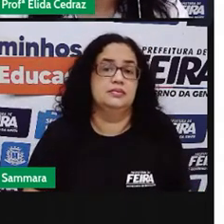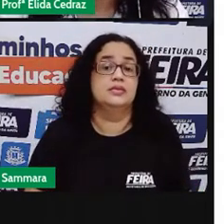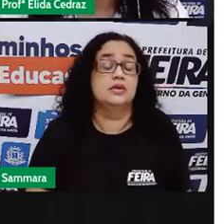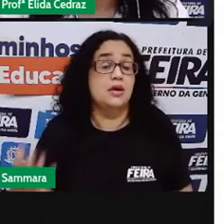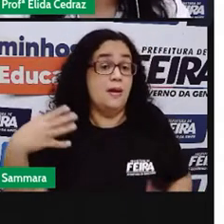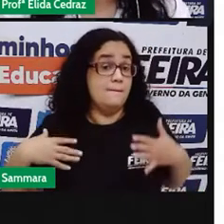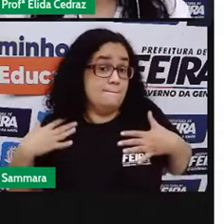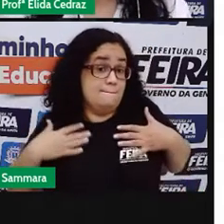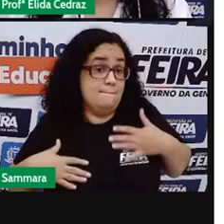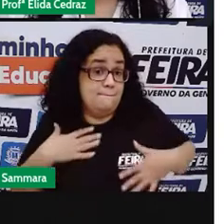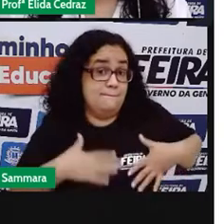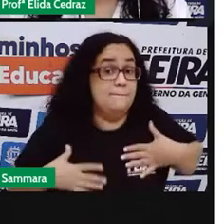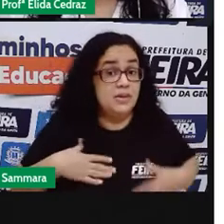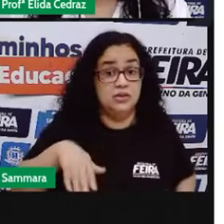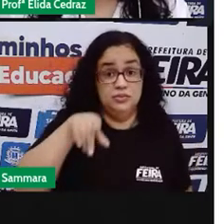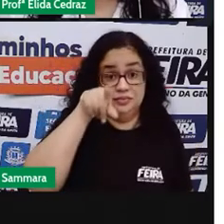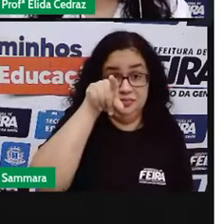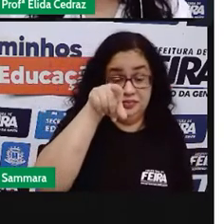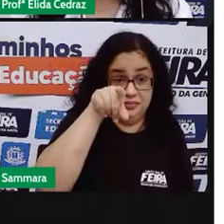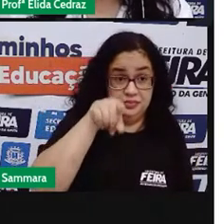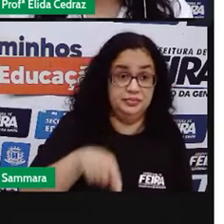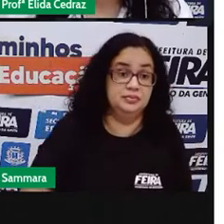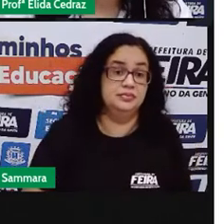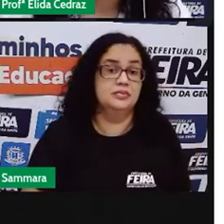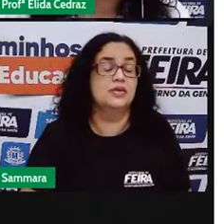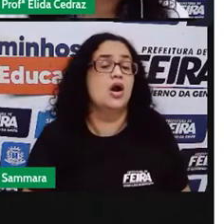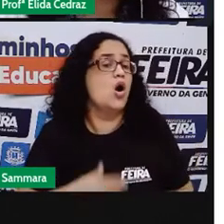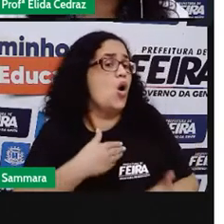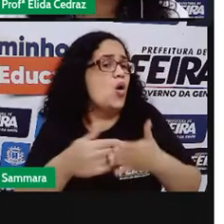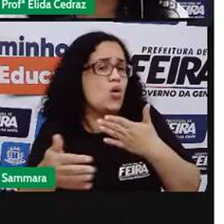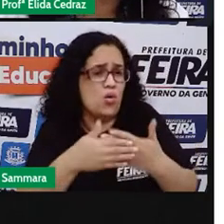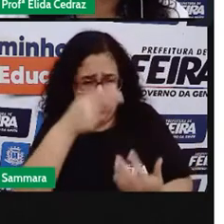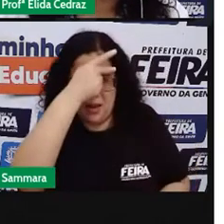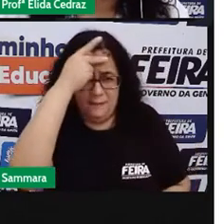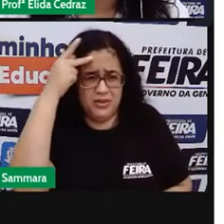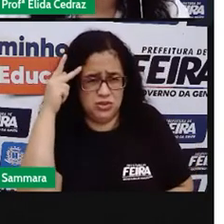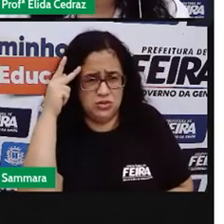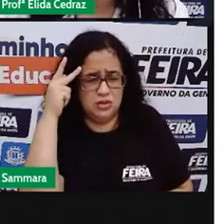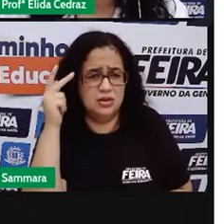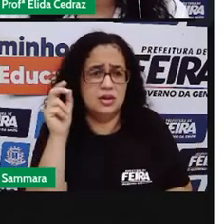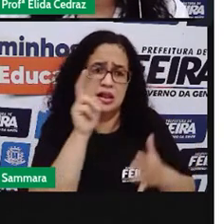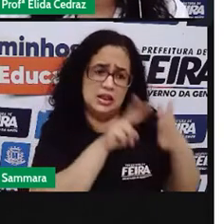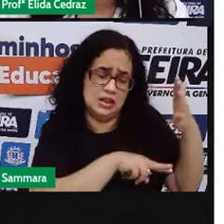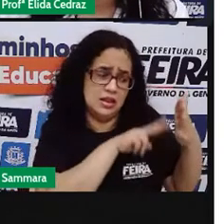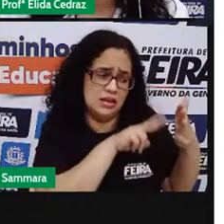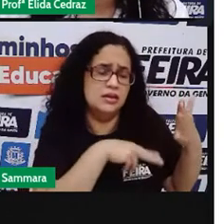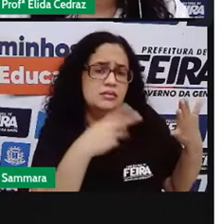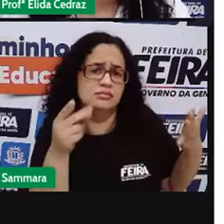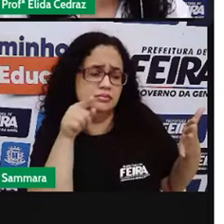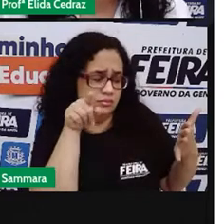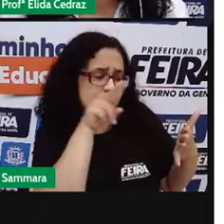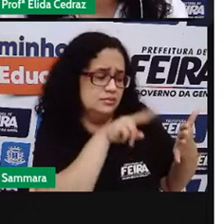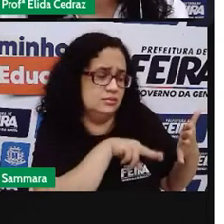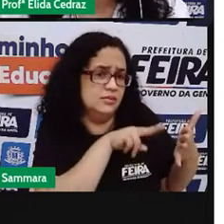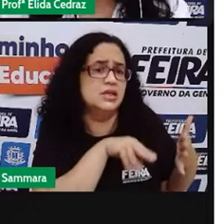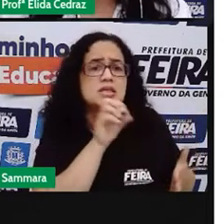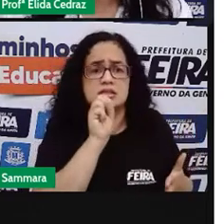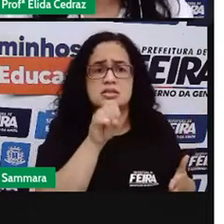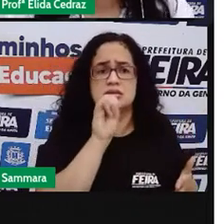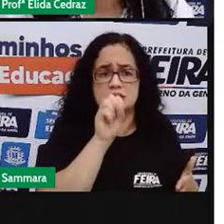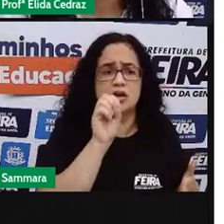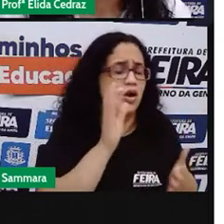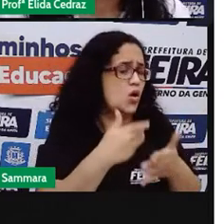Banham e tosam. Qualquer pessoa lê esse cartaz? Sim.